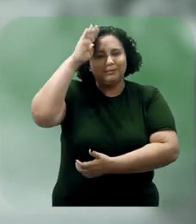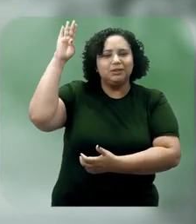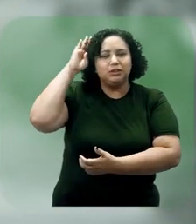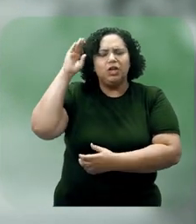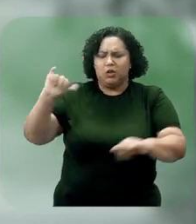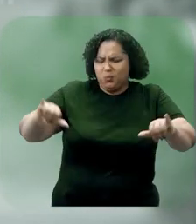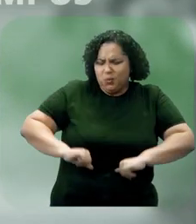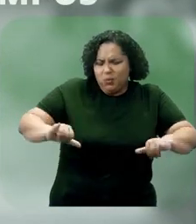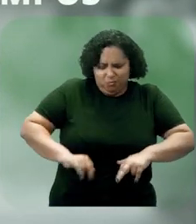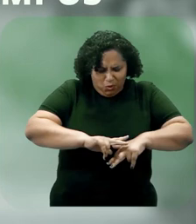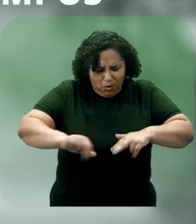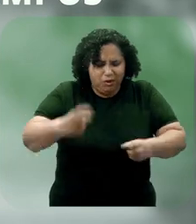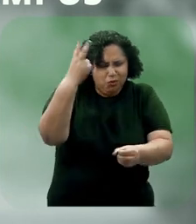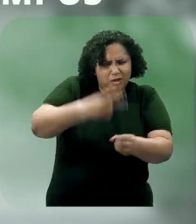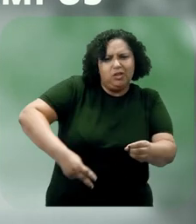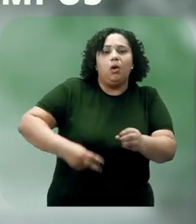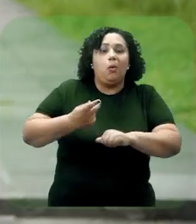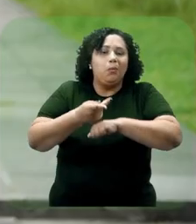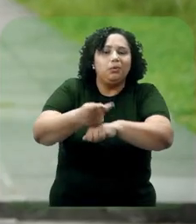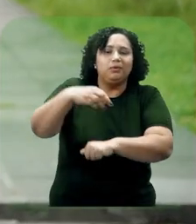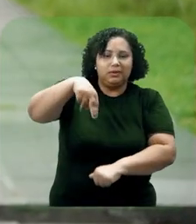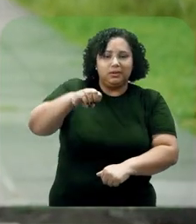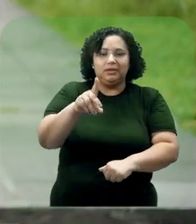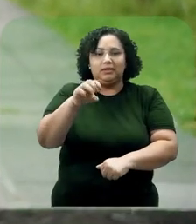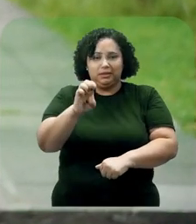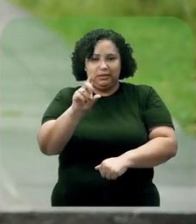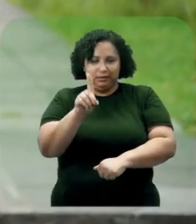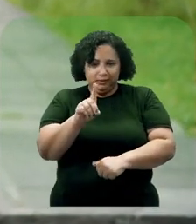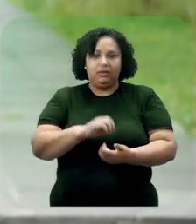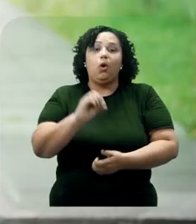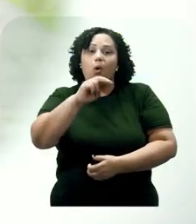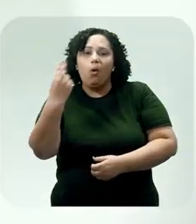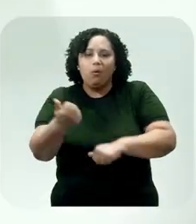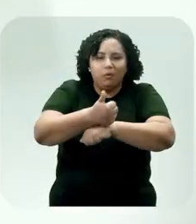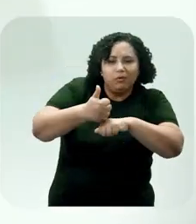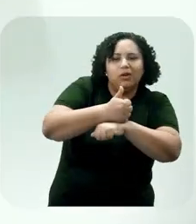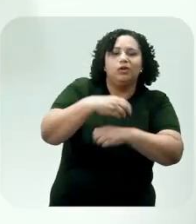NEGED ou a equipe multiprofissional do seu campus. É pela vida de todas as mulheres.